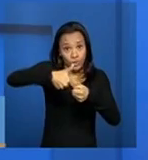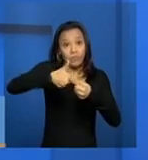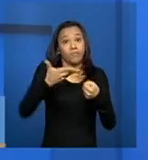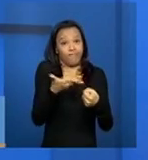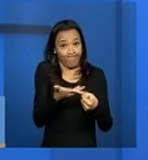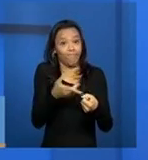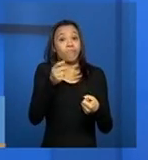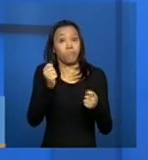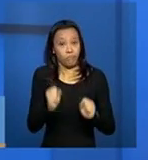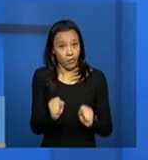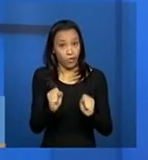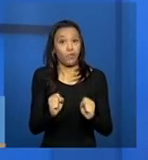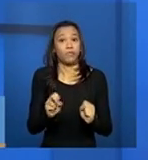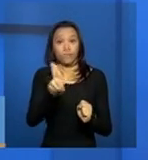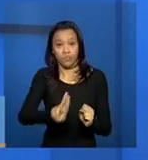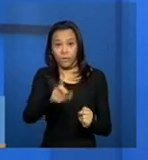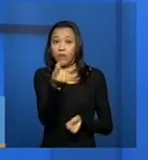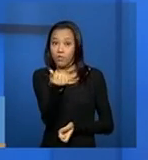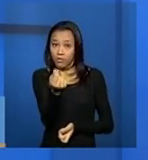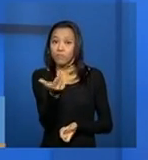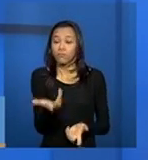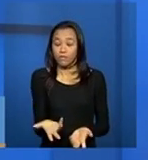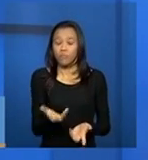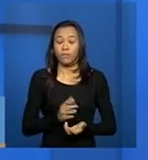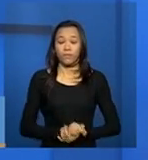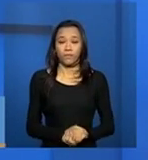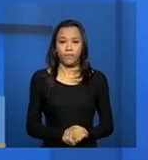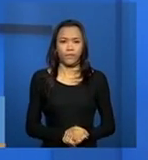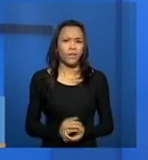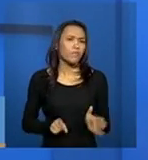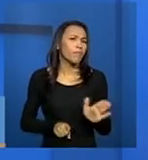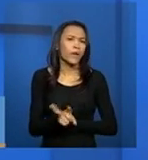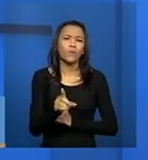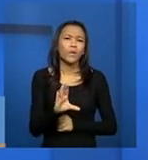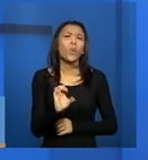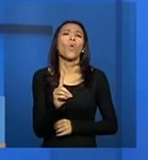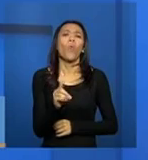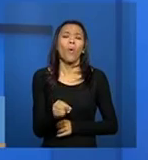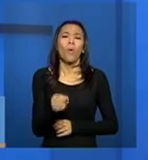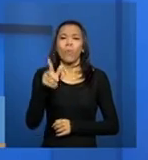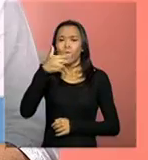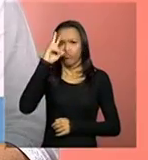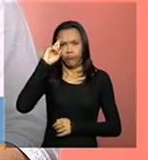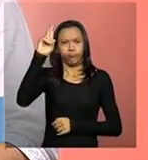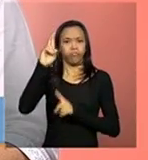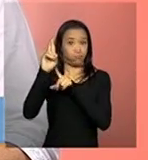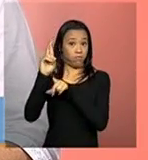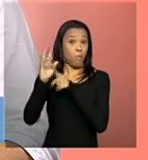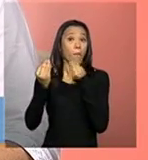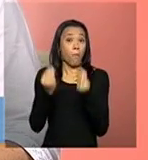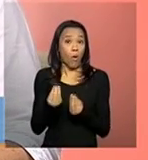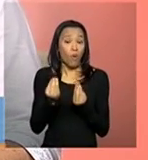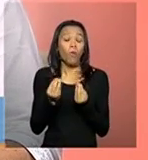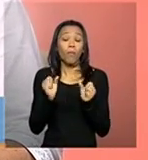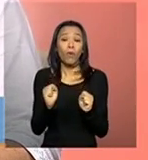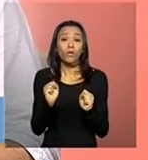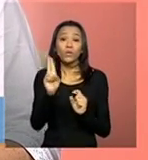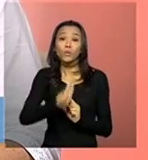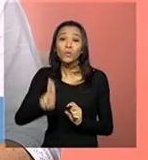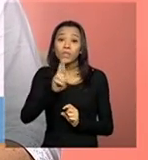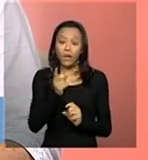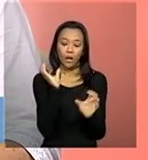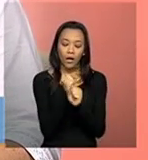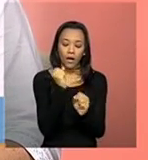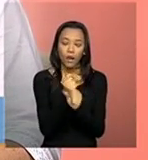uma questão que também pode ser utilizado o recurso. E como os gestores, eles podem realizar a prestação de conta desses